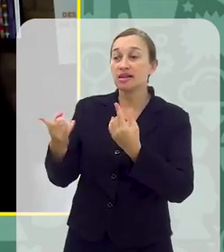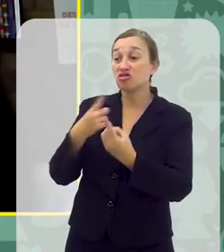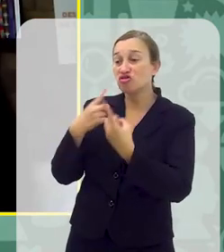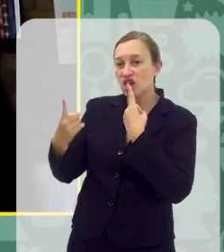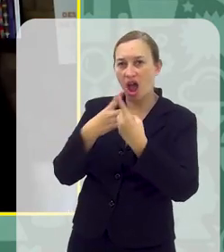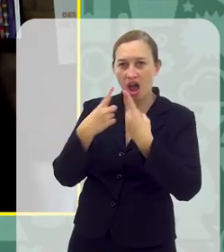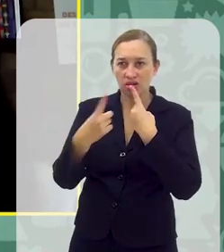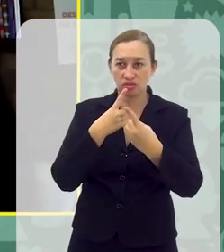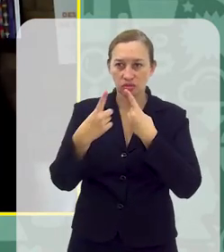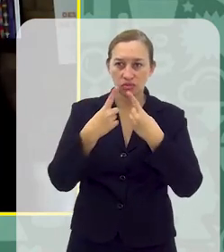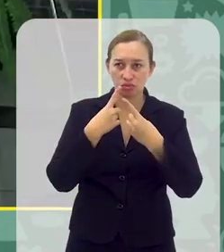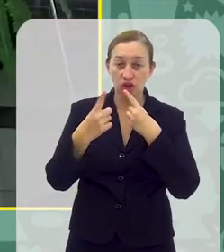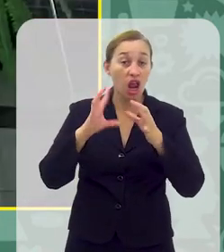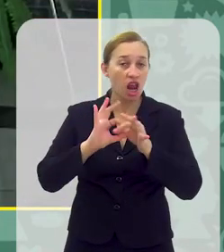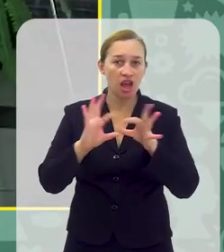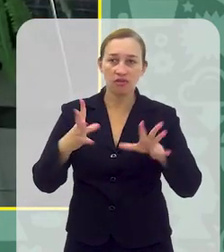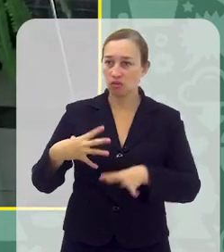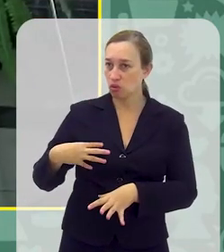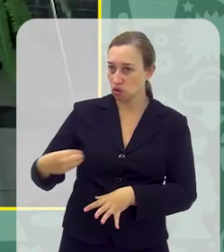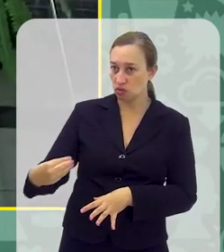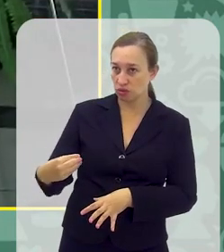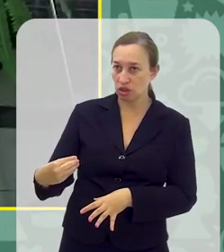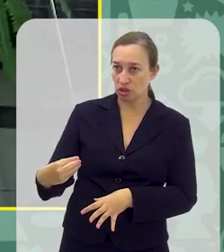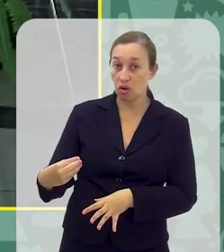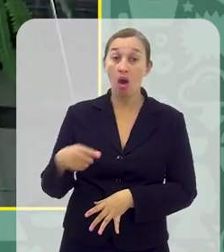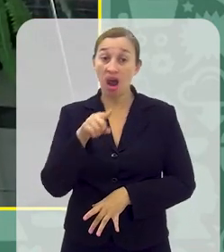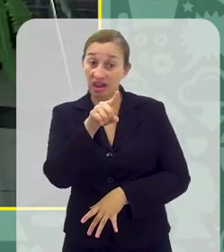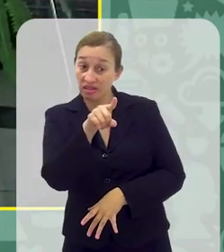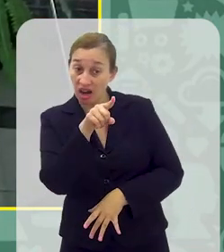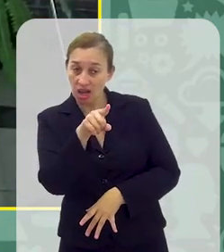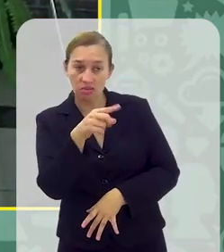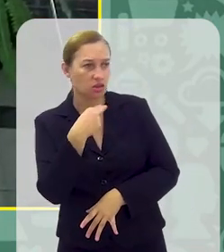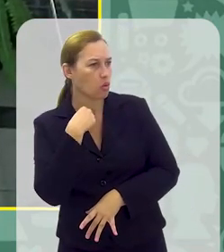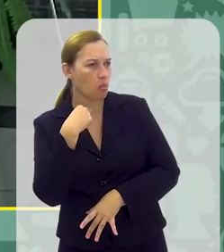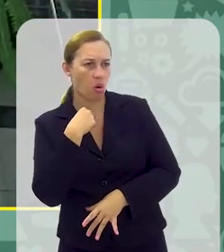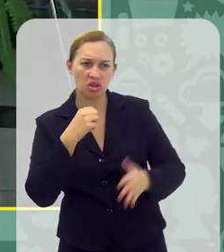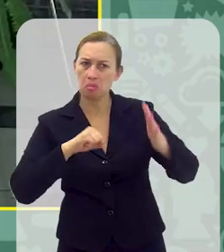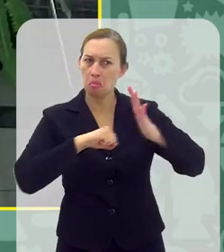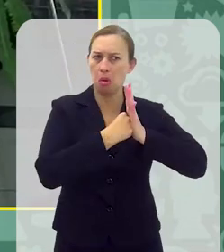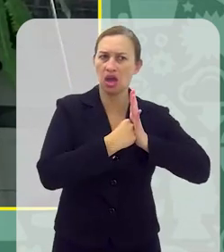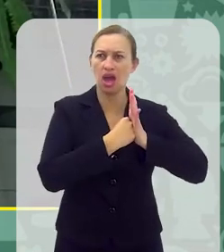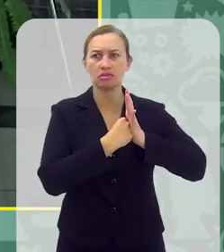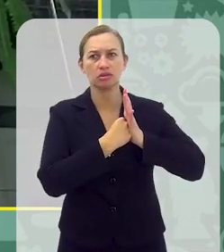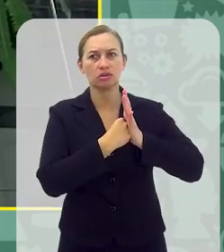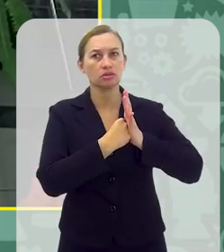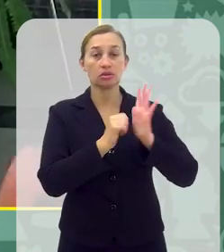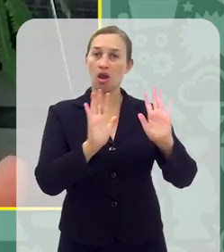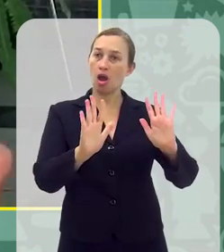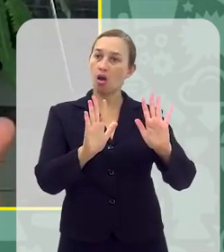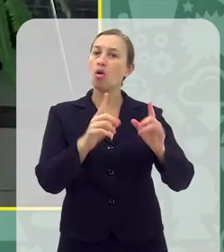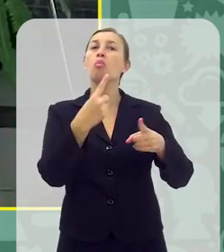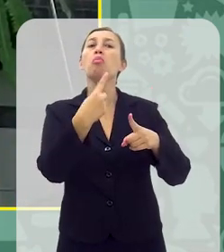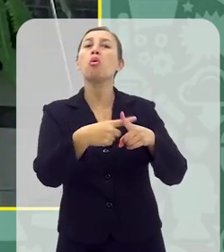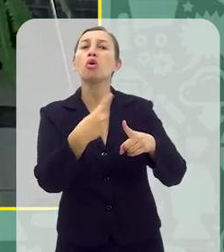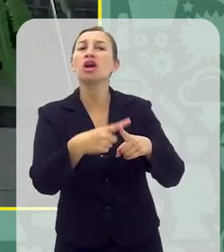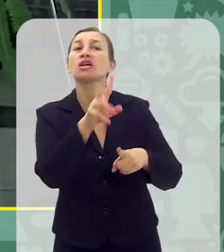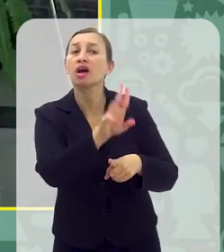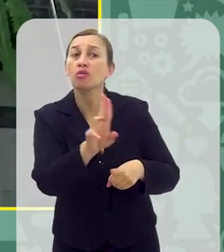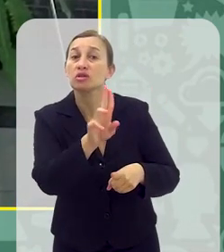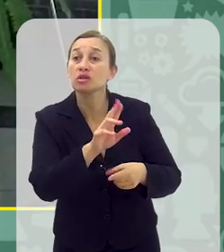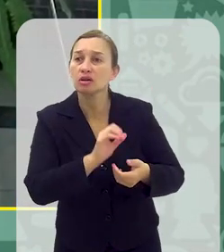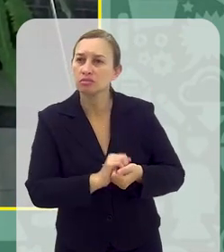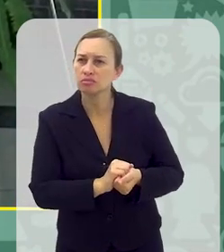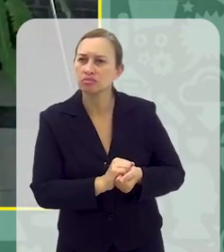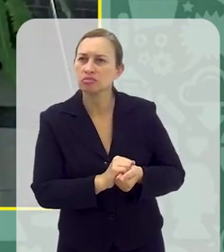canal de diálogo aberto Porque não adianta você, ah, viu aquilo no celular Bom, isso aí não pode mais estar bloqueado Porque, quer dizer, por que que está usando